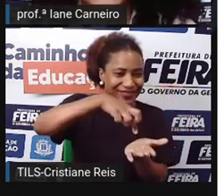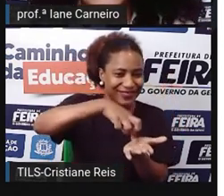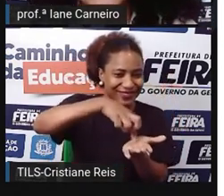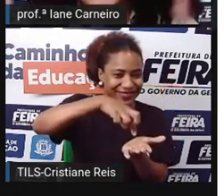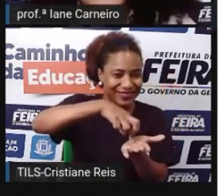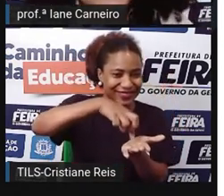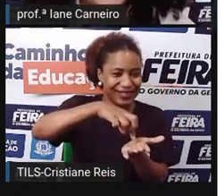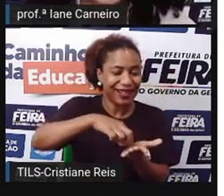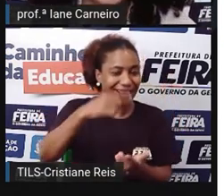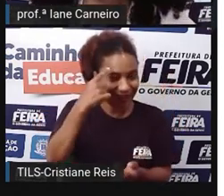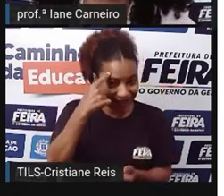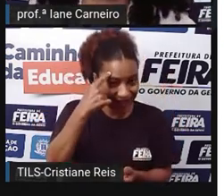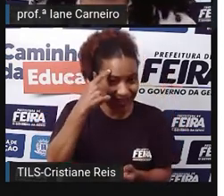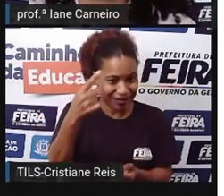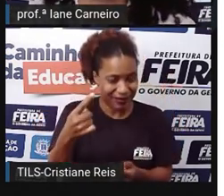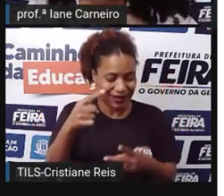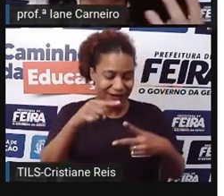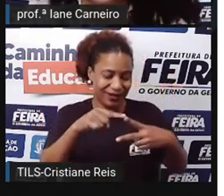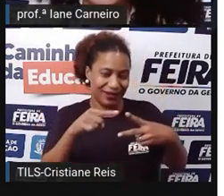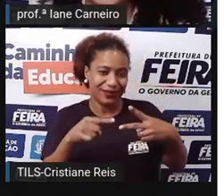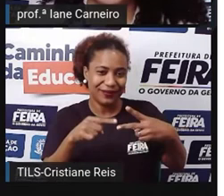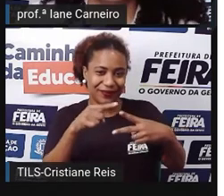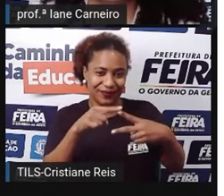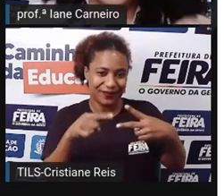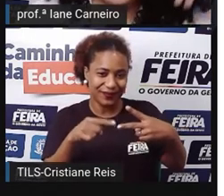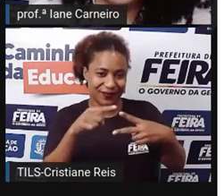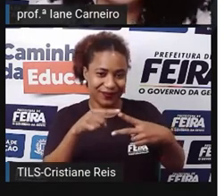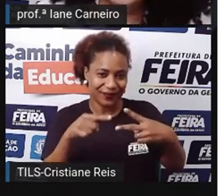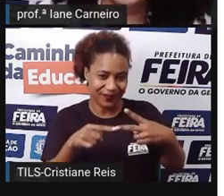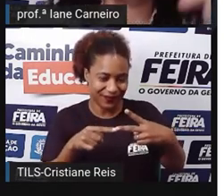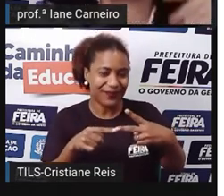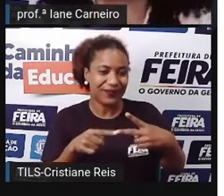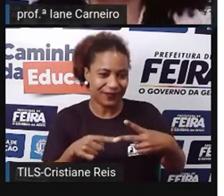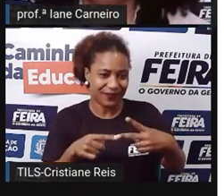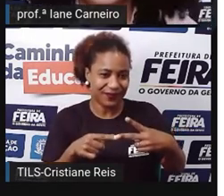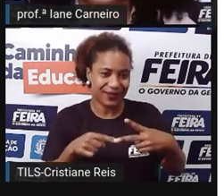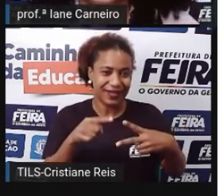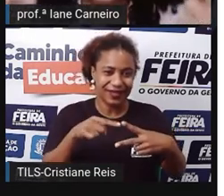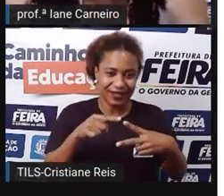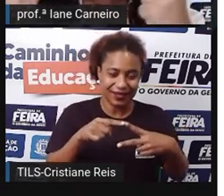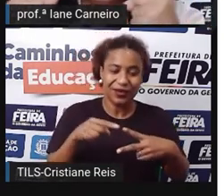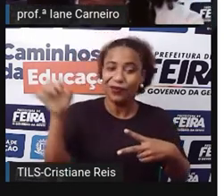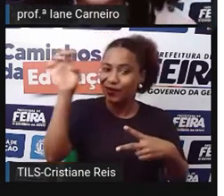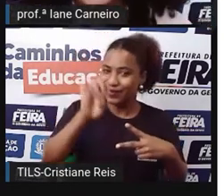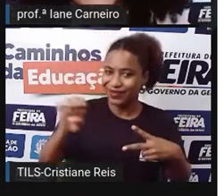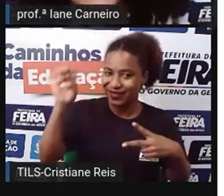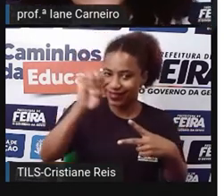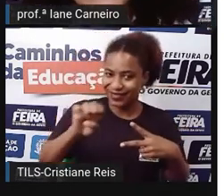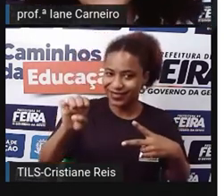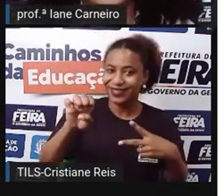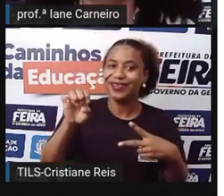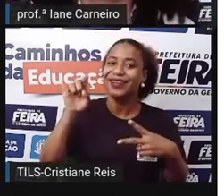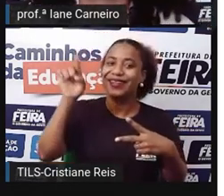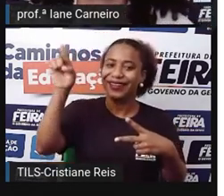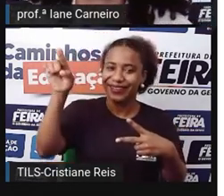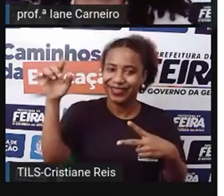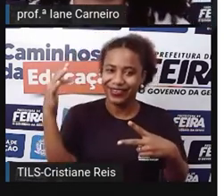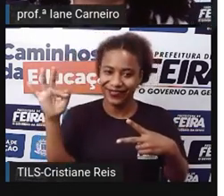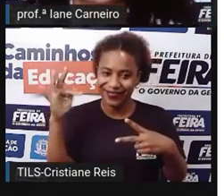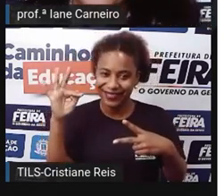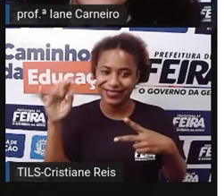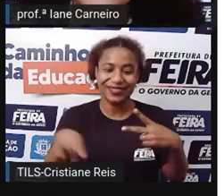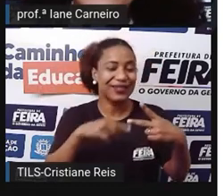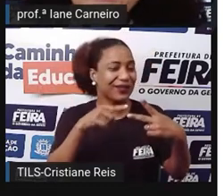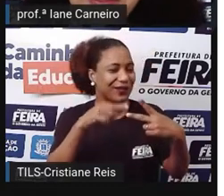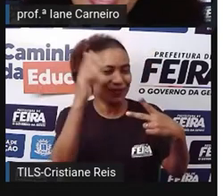lembrarem desses dois personagens, um que é lá de fora do exterior e um que é brasileiríssimo, que é o nosso